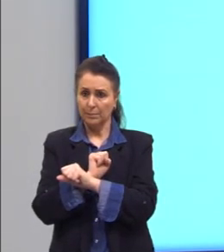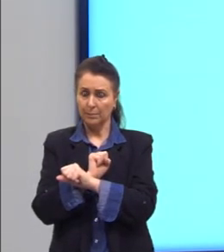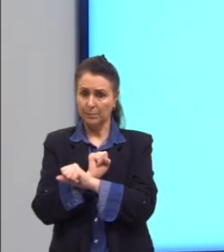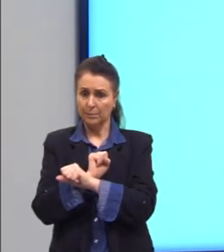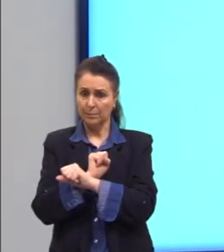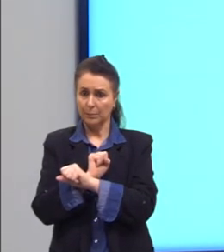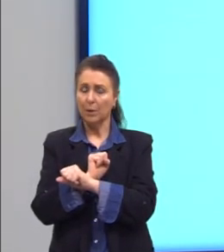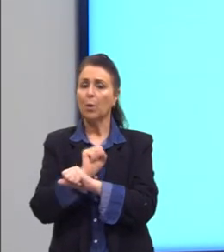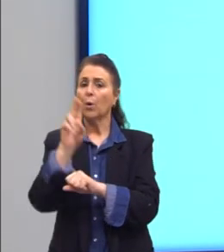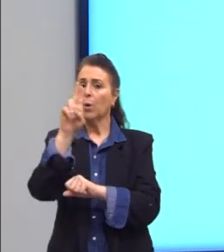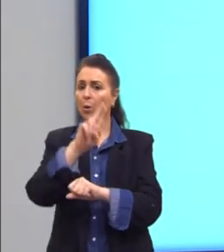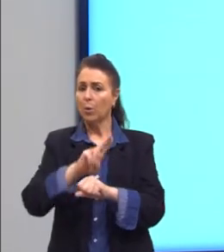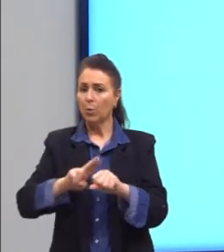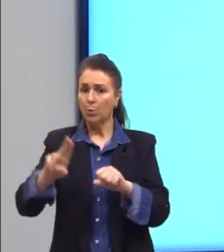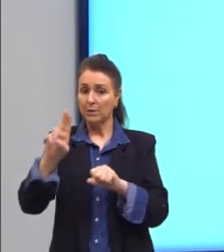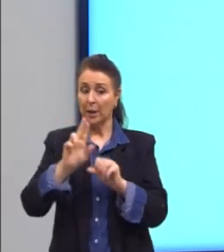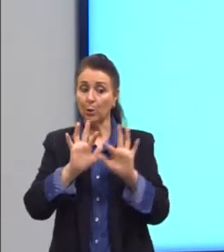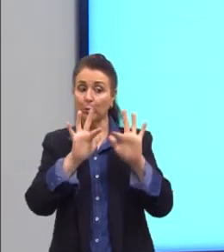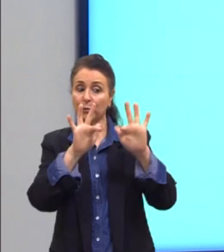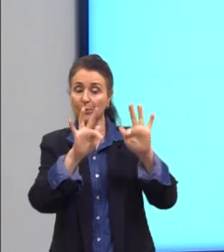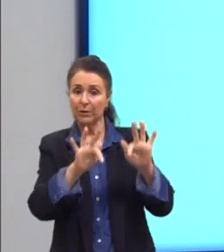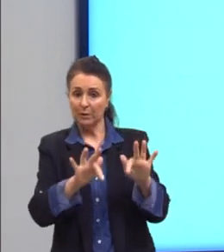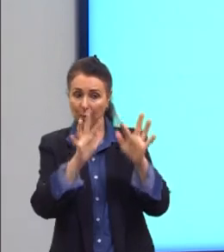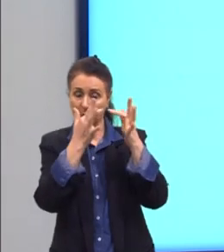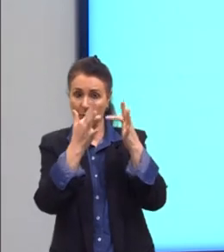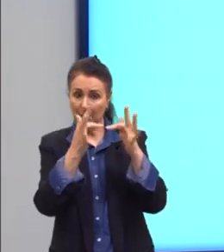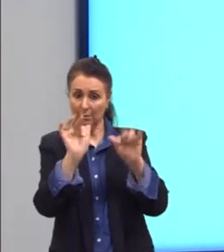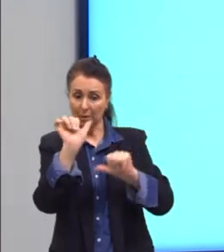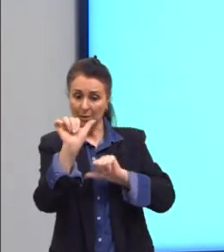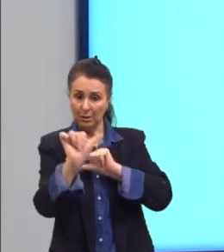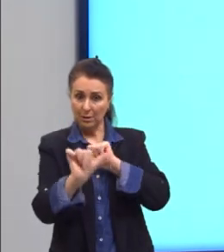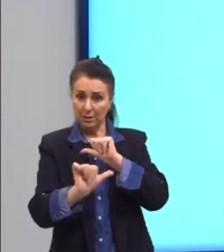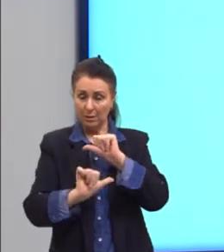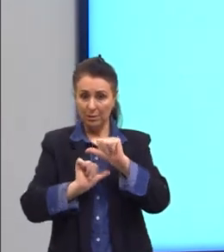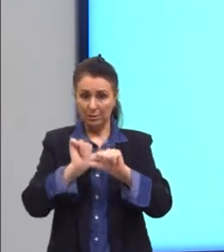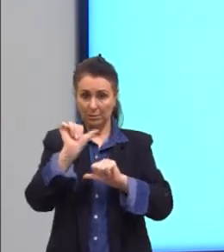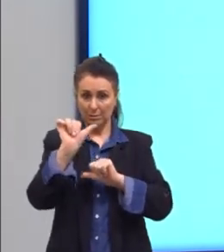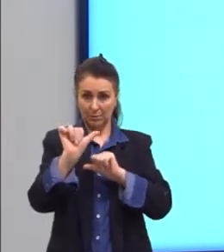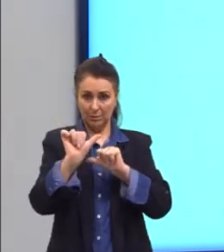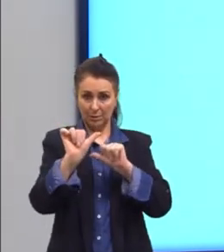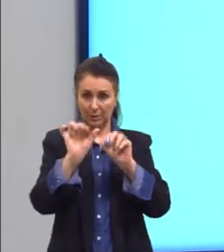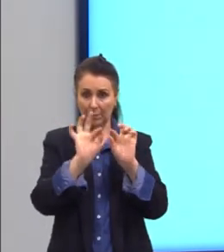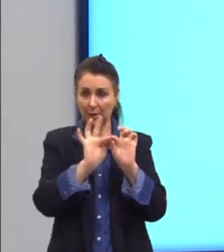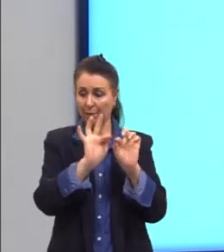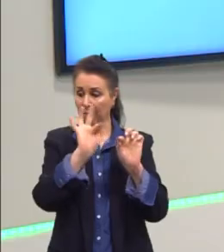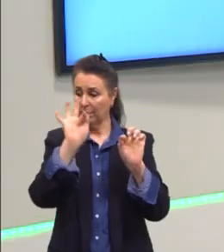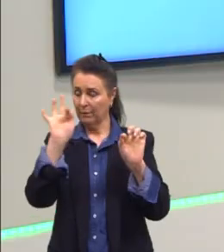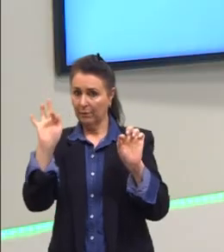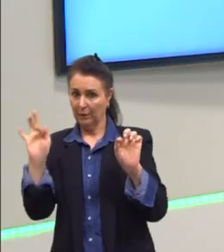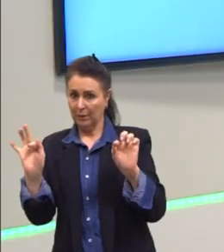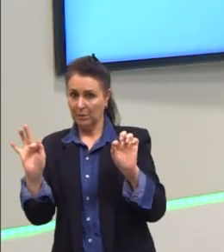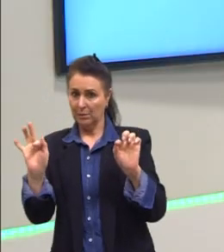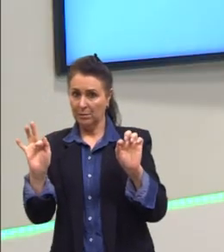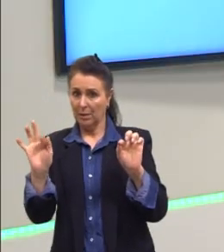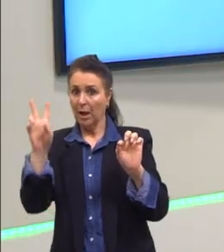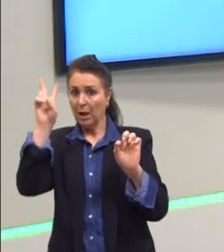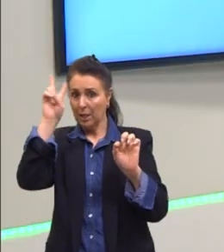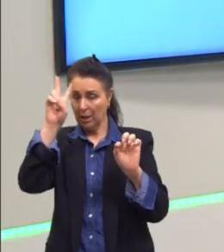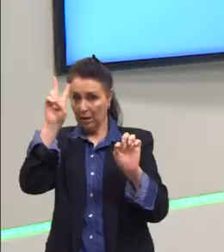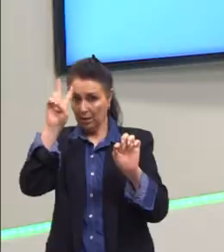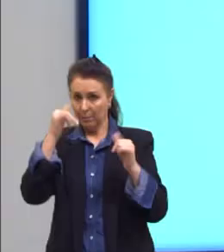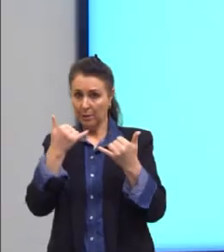todo esse final aqui, transferi lá para frente. Lembra daquele exemplo do Tim lá no início?